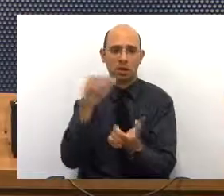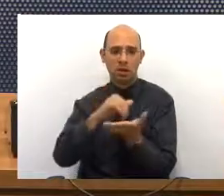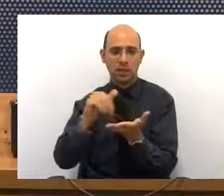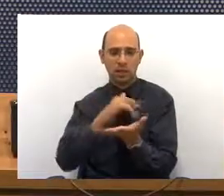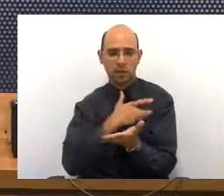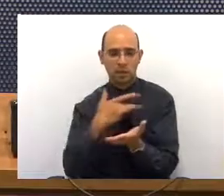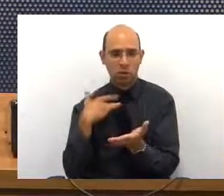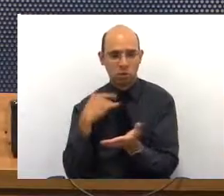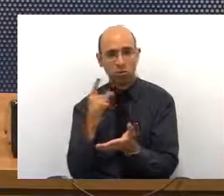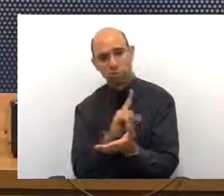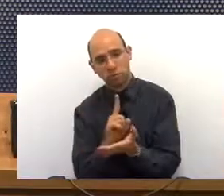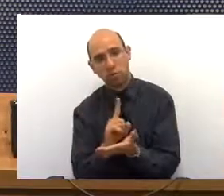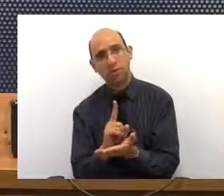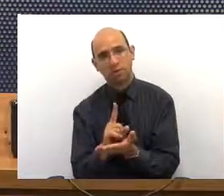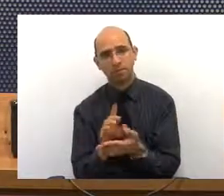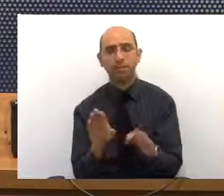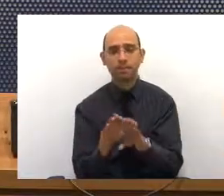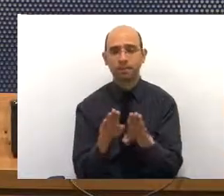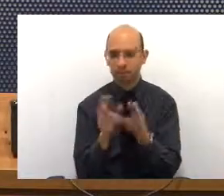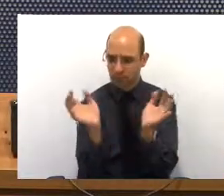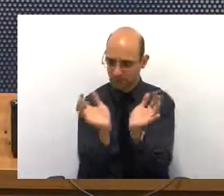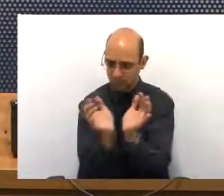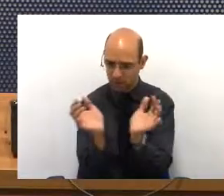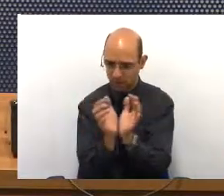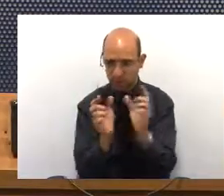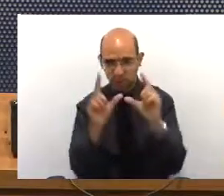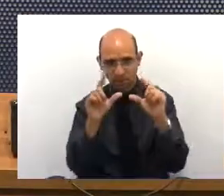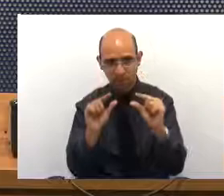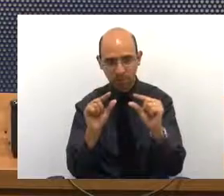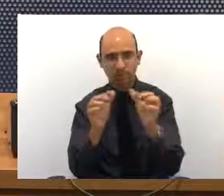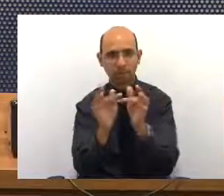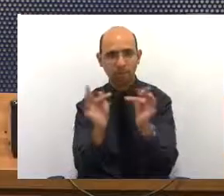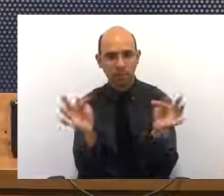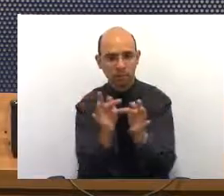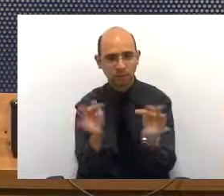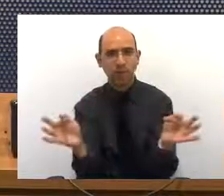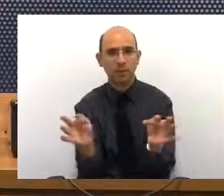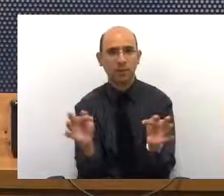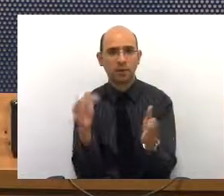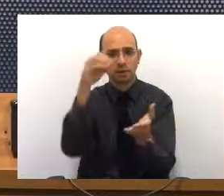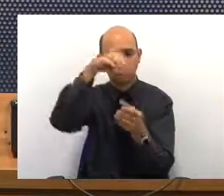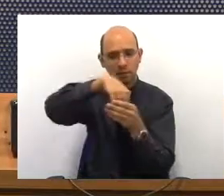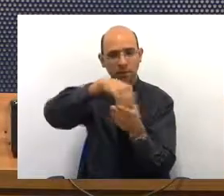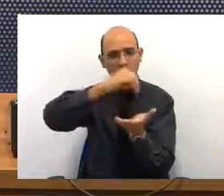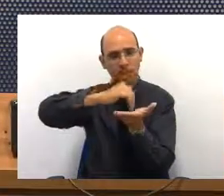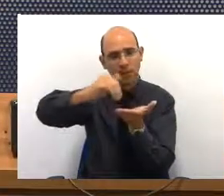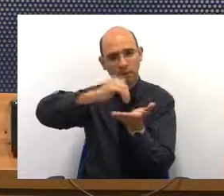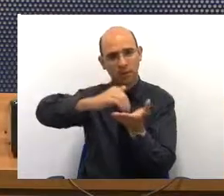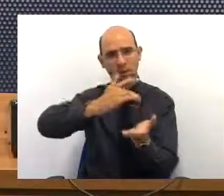Segundo, tem uma equipe mínima, muito pequena, na Secretaria da Saúde,